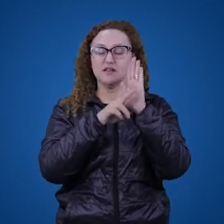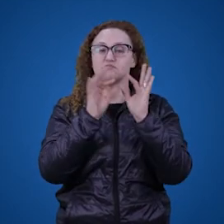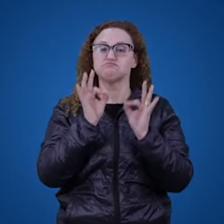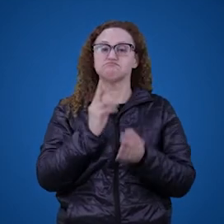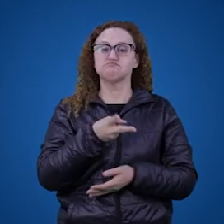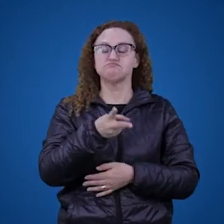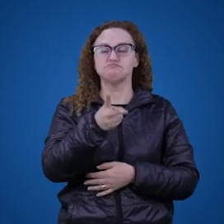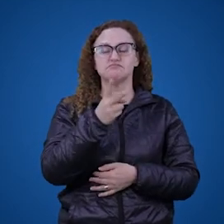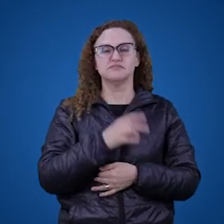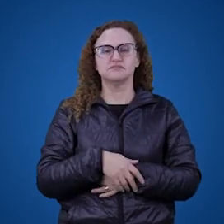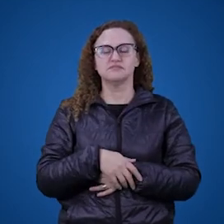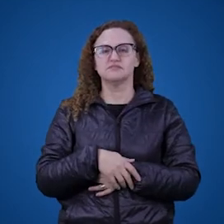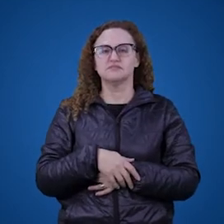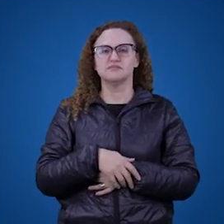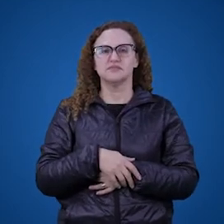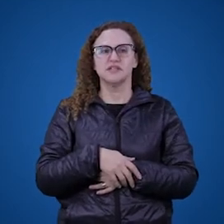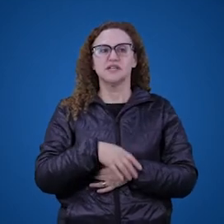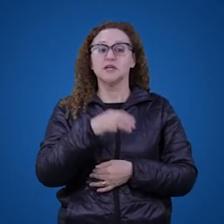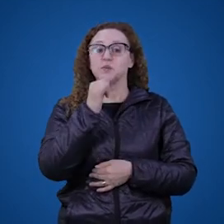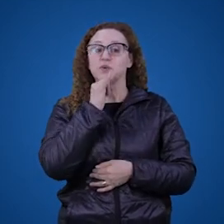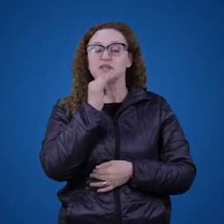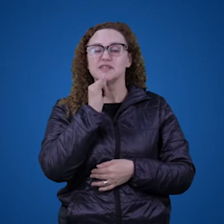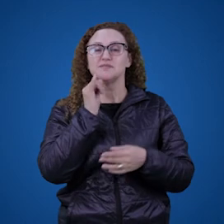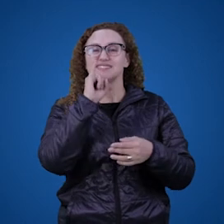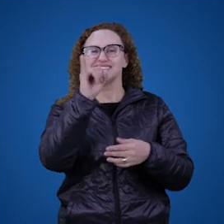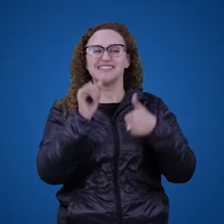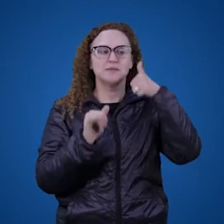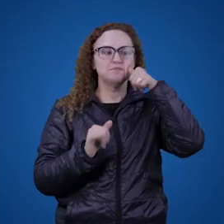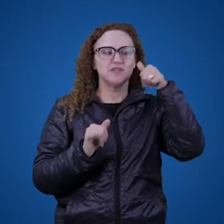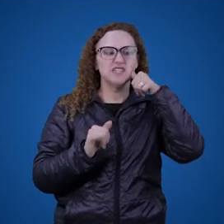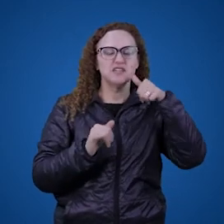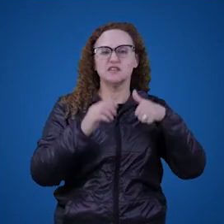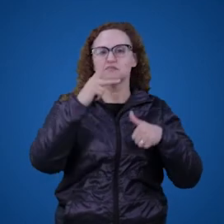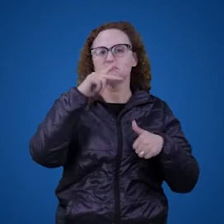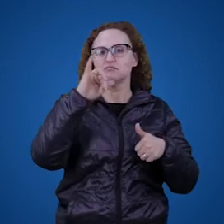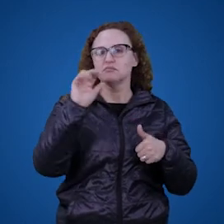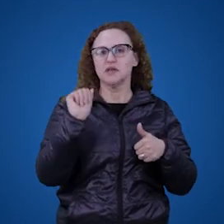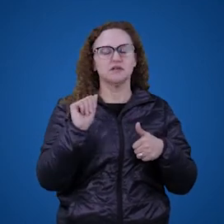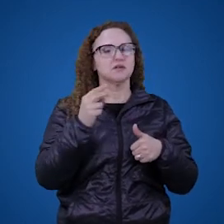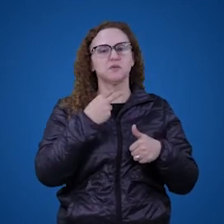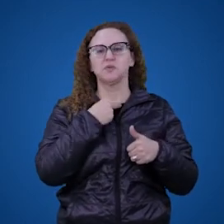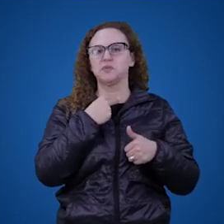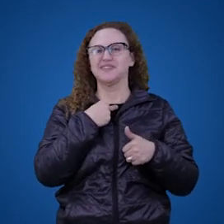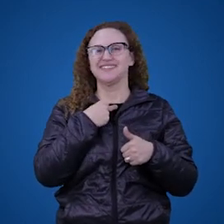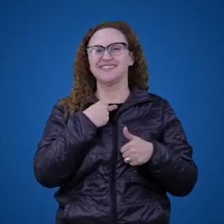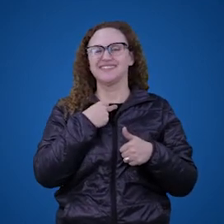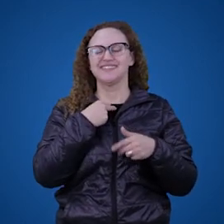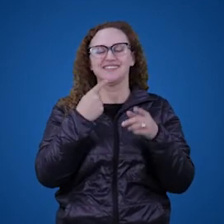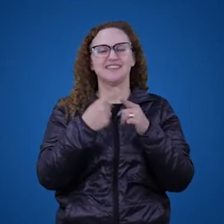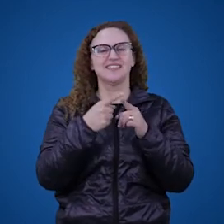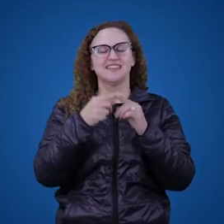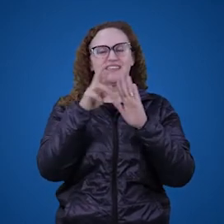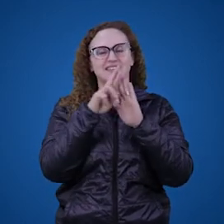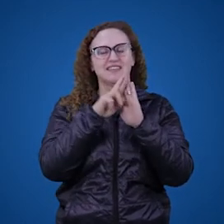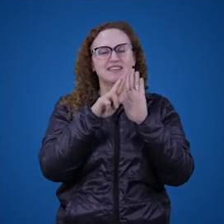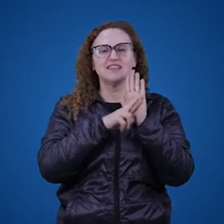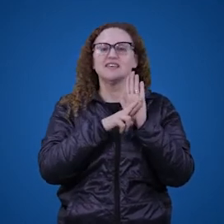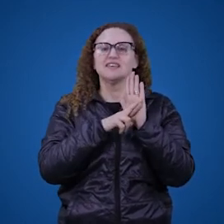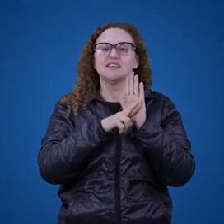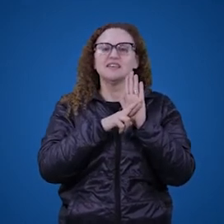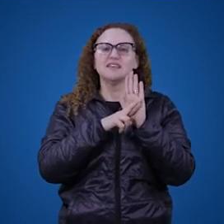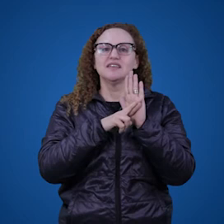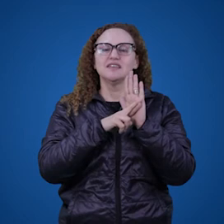convencionais. Então, eu não posso chamar de piá uma menina, por exemplo, aqui no Paraná, porque eu estou saindo das regras convencionais.